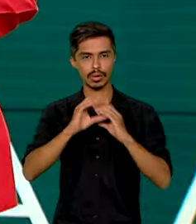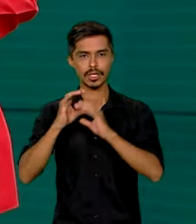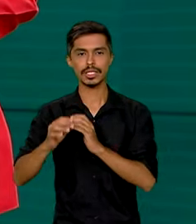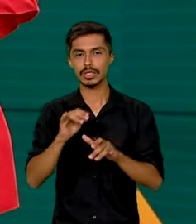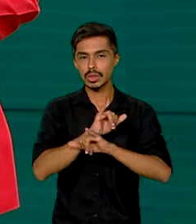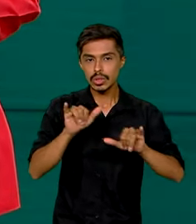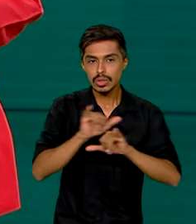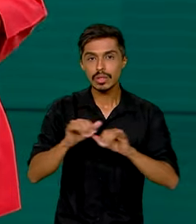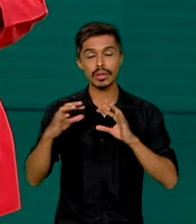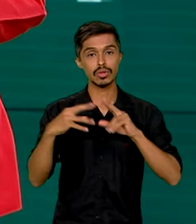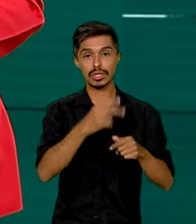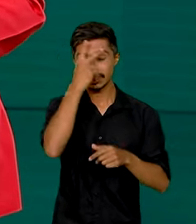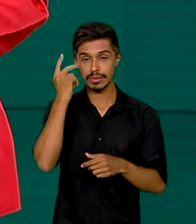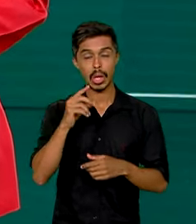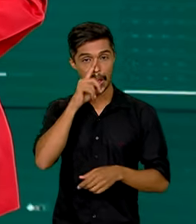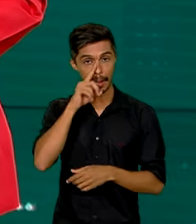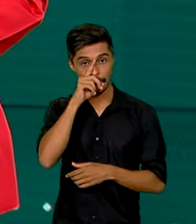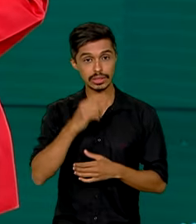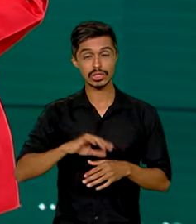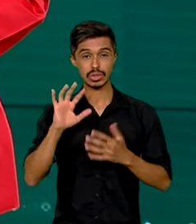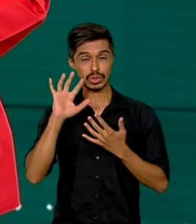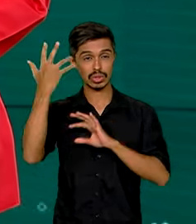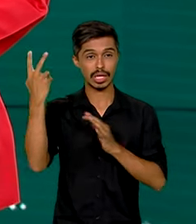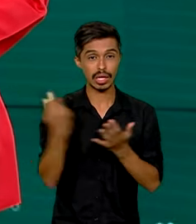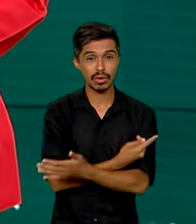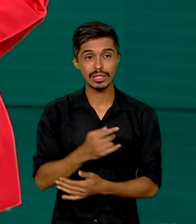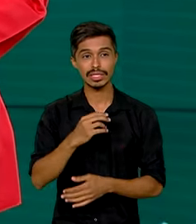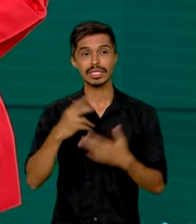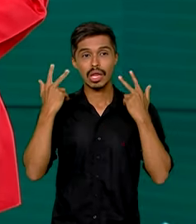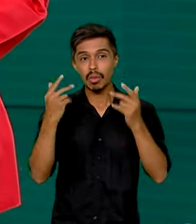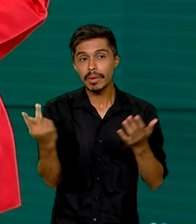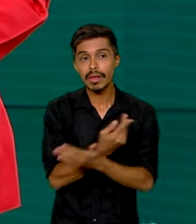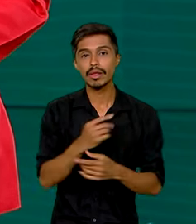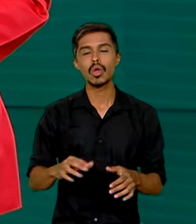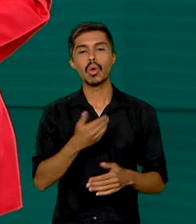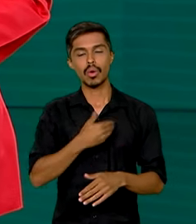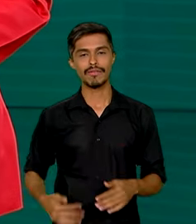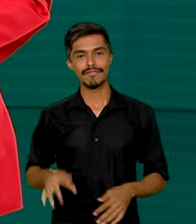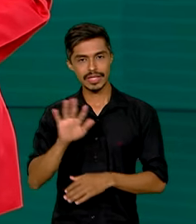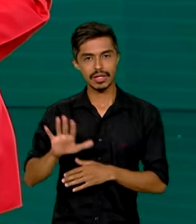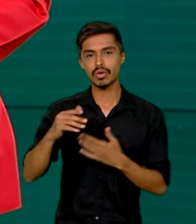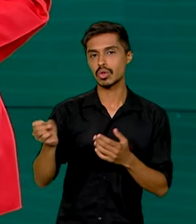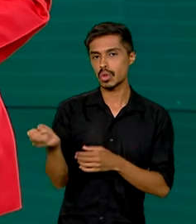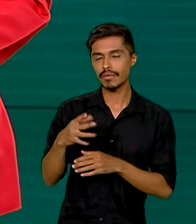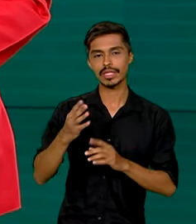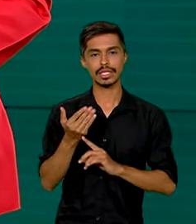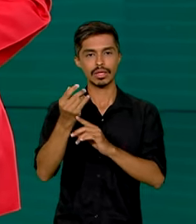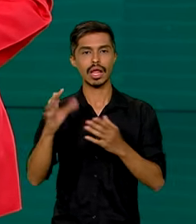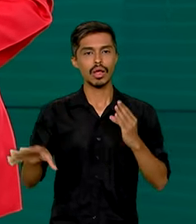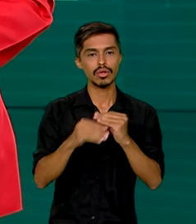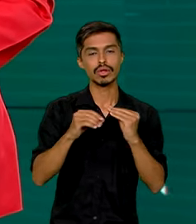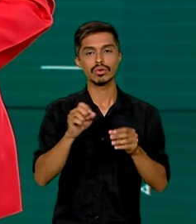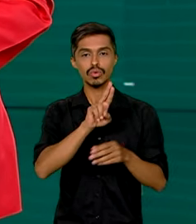dos alertas para a população sobre os riscos de desastres naturais, o governo federal prepara uma nova tecnologia para se somar